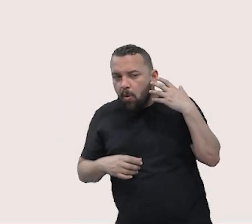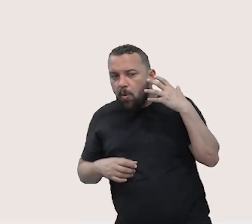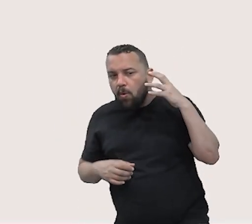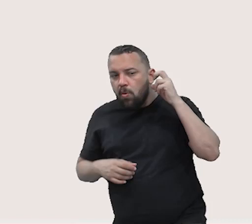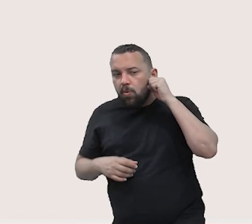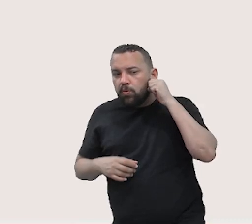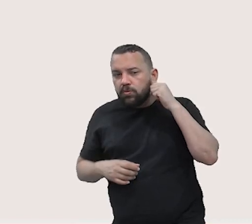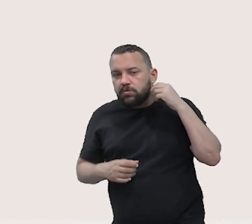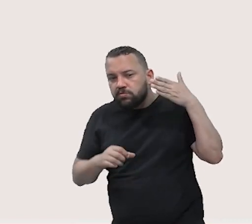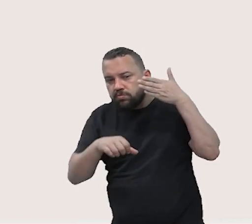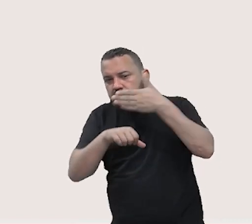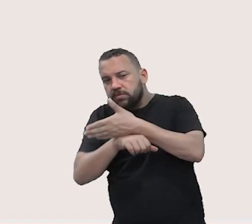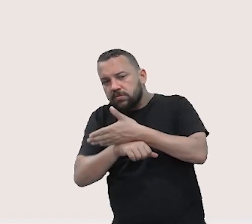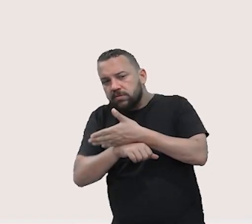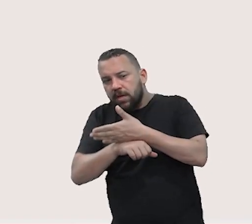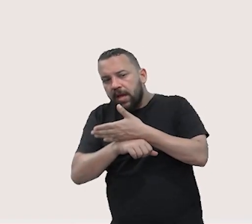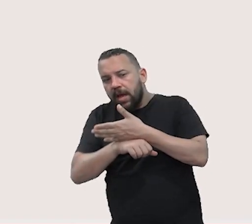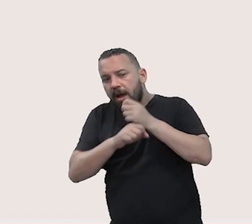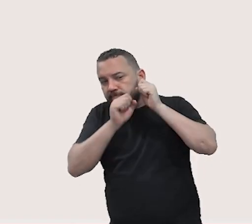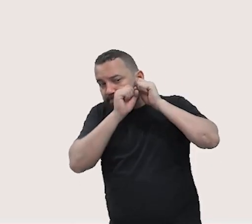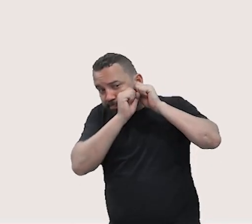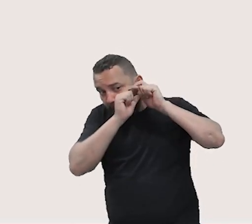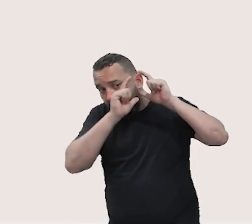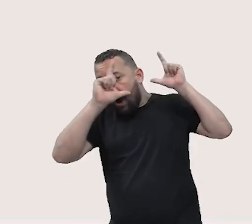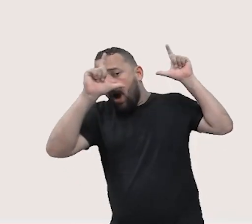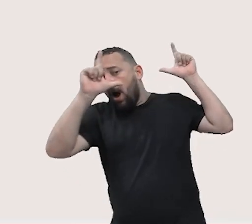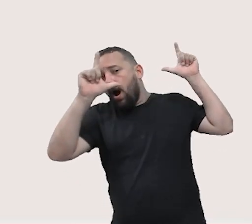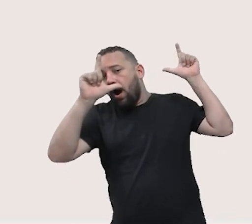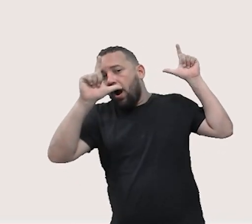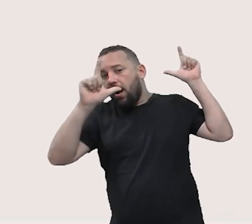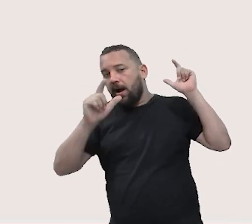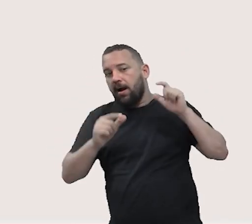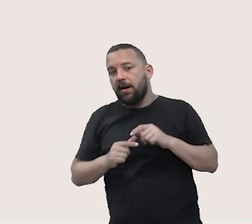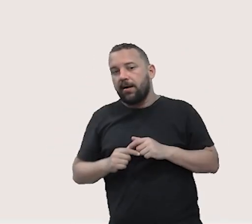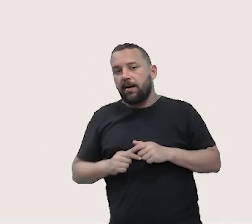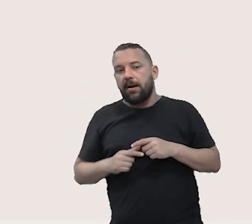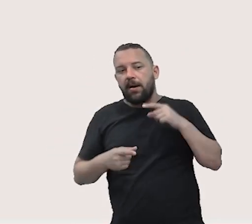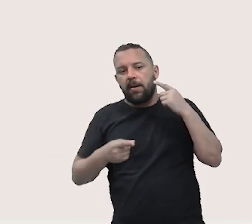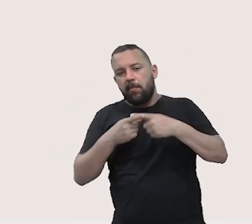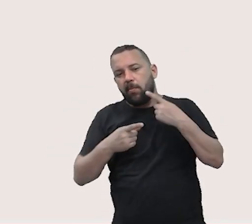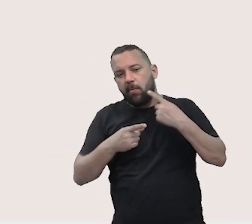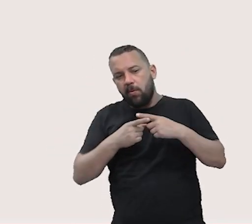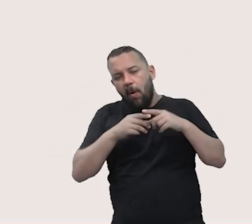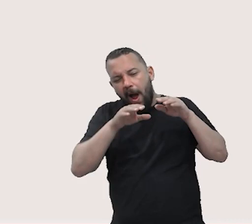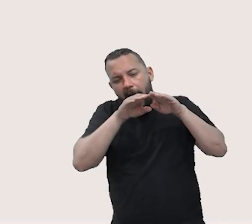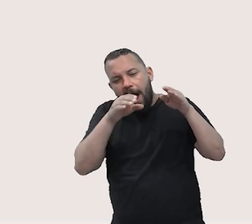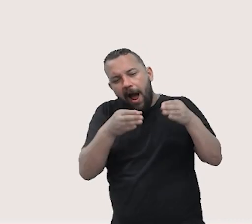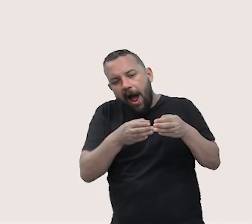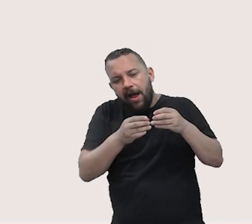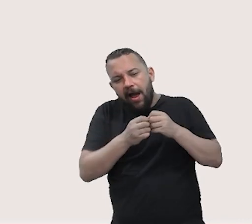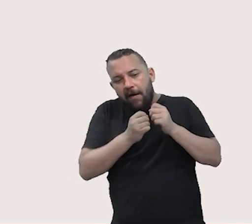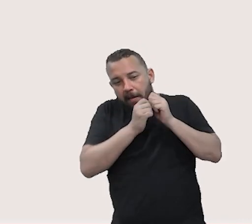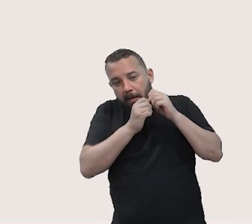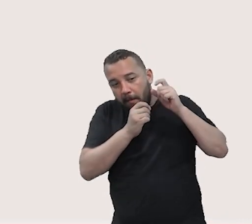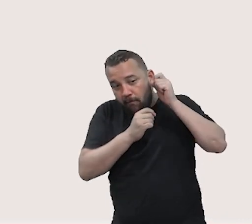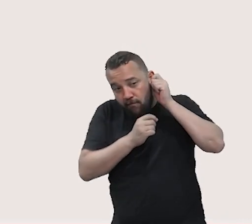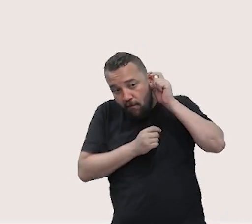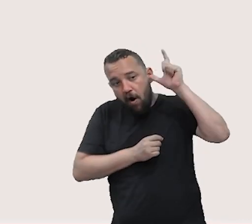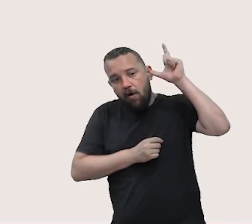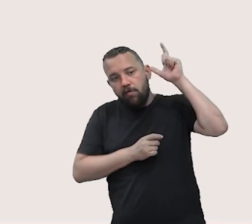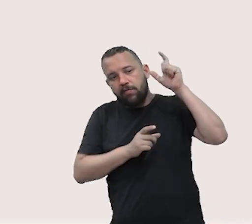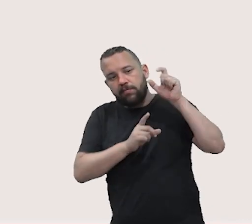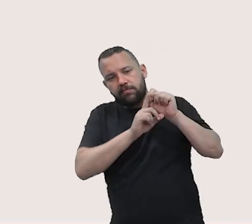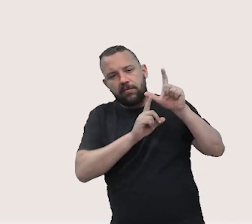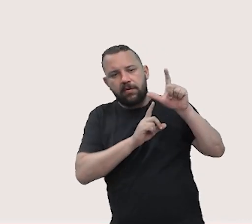interno, ele seja amplificado exatamente, porque você tem uma caixa acústica aí, onde ele vai ser amplificado entre